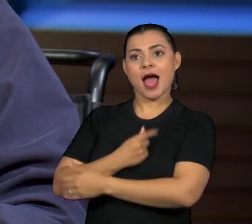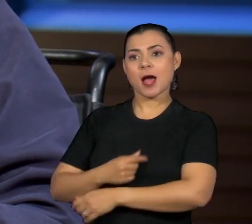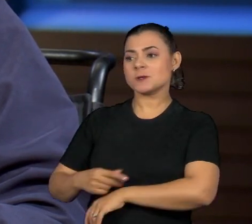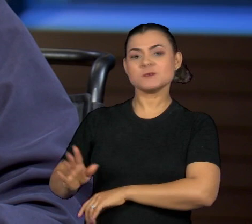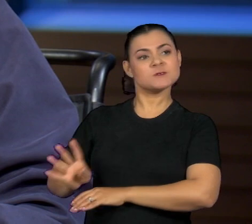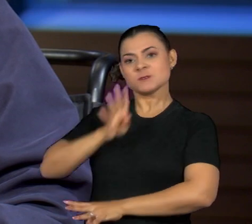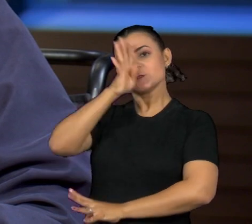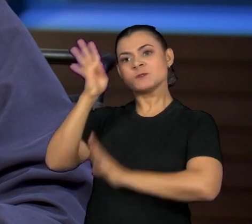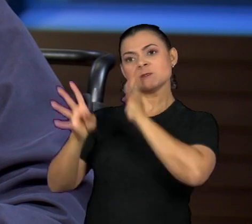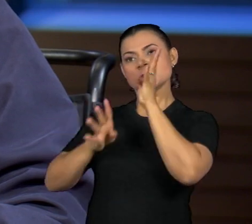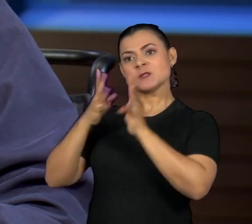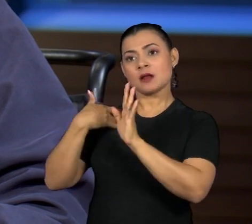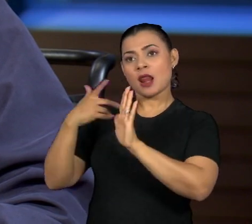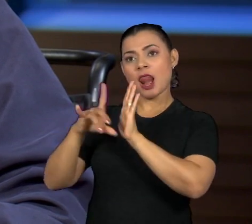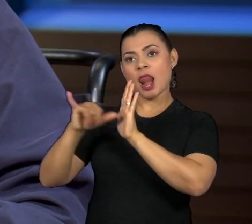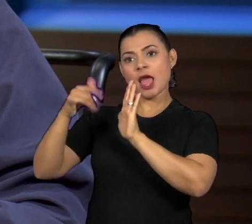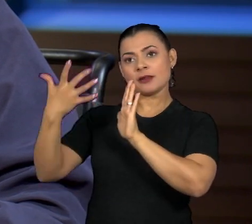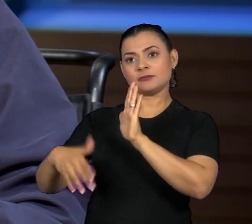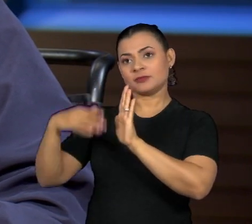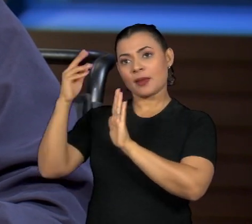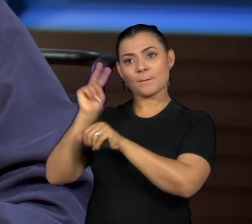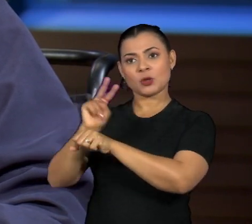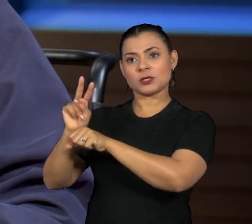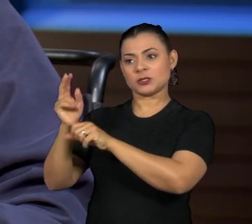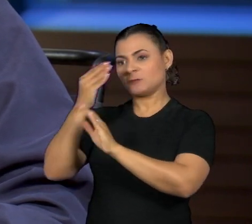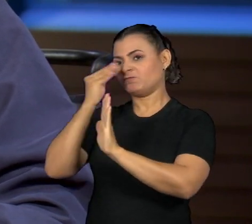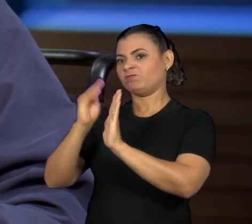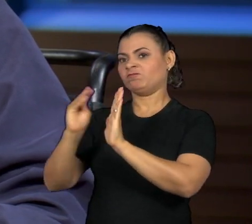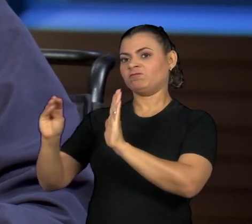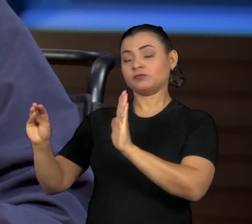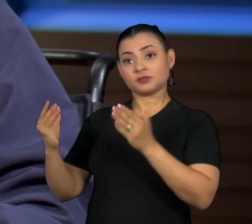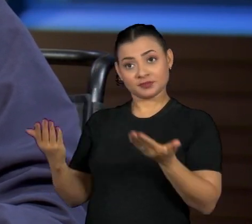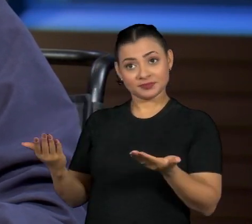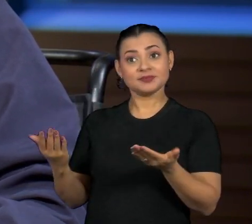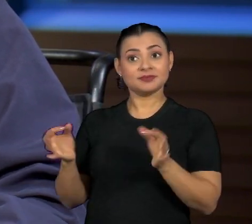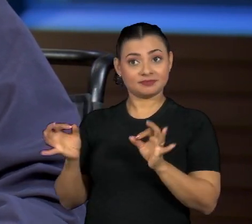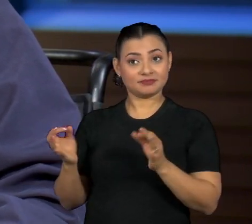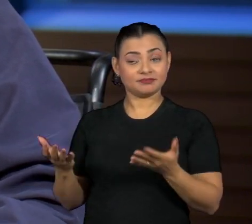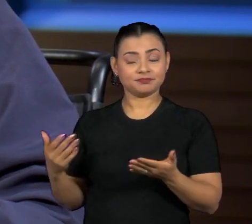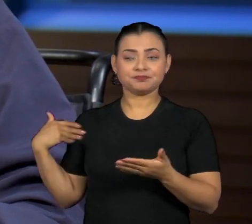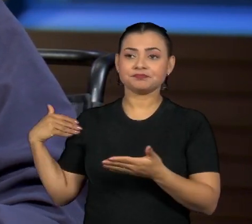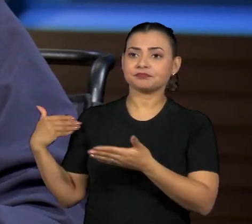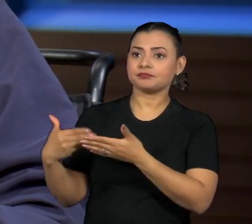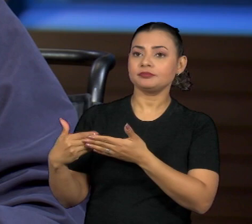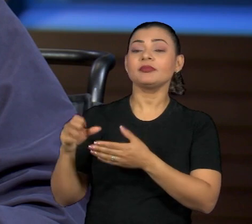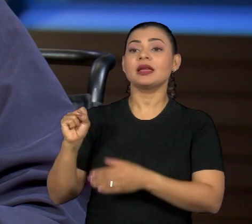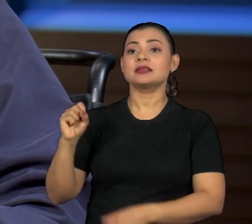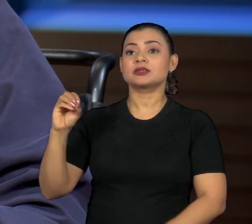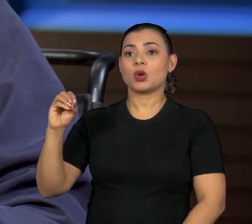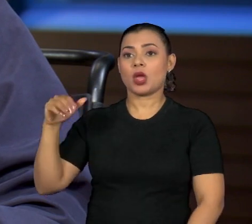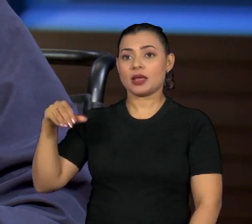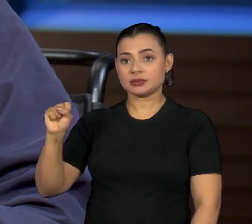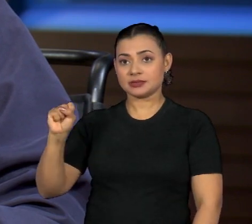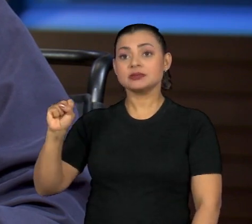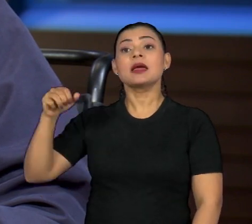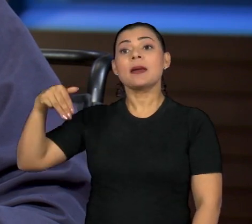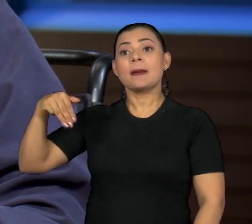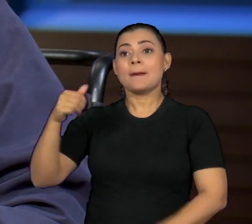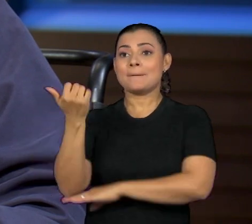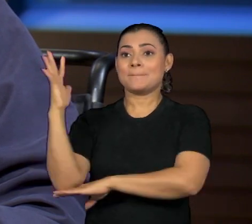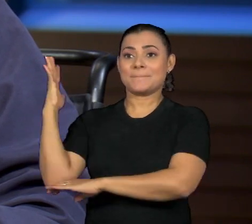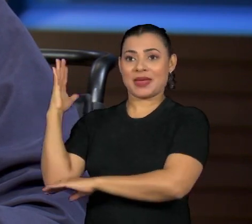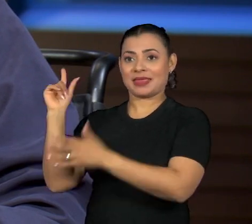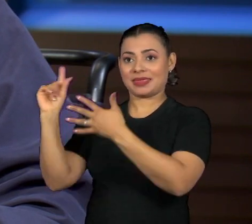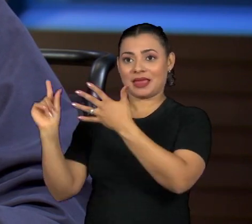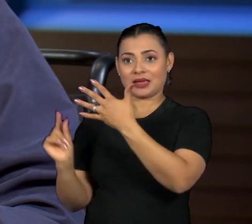o que não está querendo cumprir a lei, não está querendo proteger os nossos biomas. Recentemente a SOS Mata Atlântica lançou os dados do Atlas